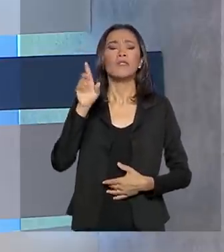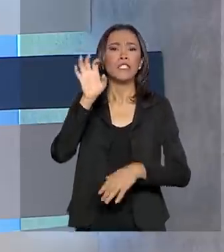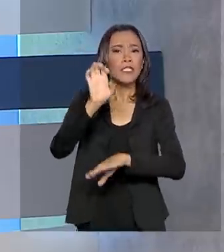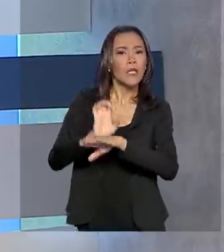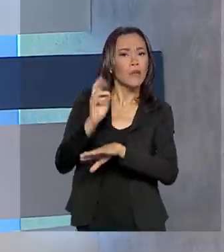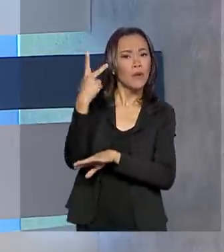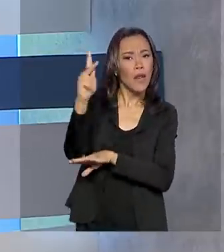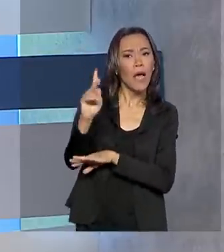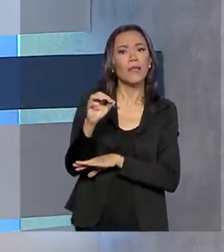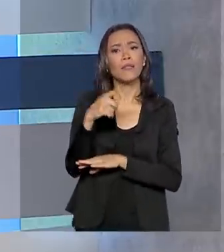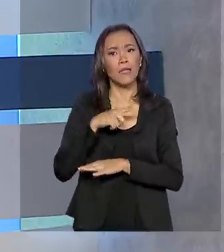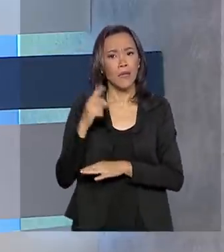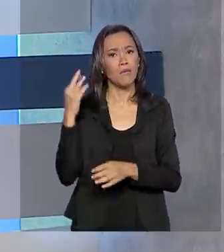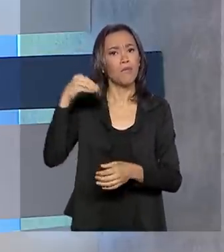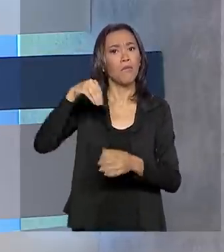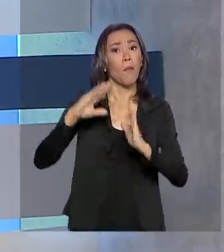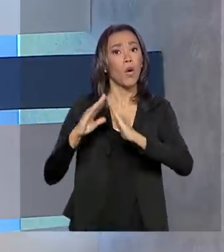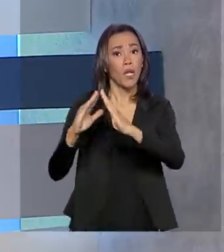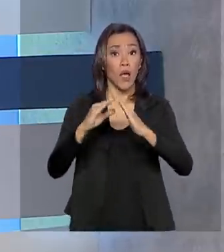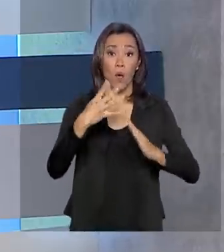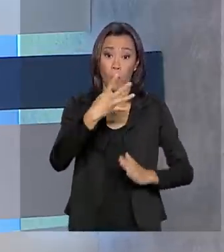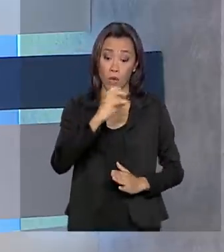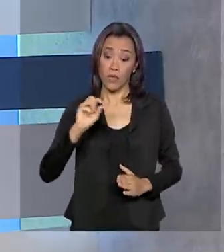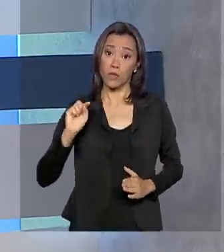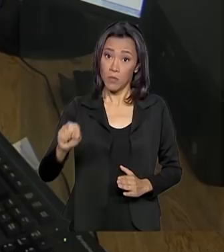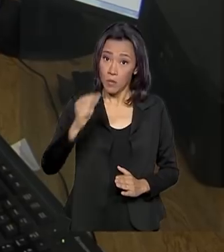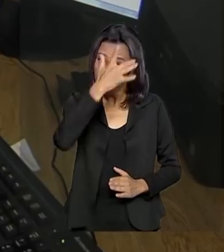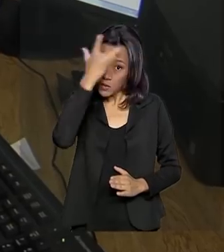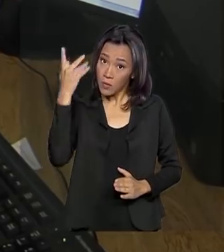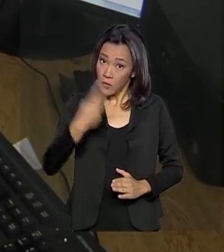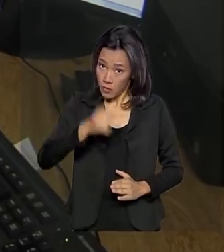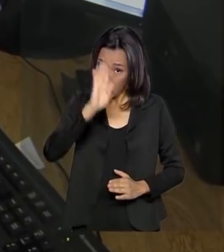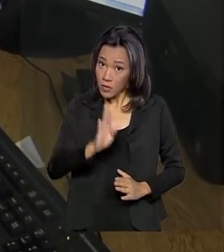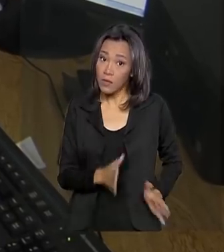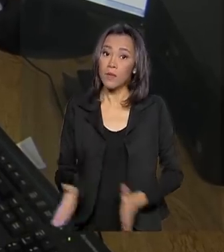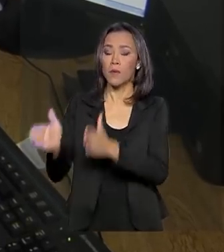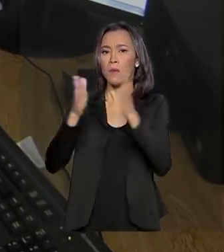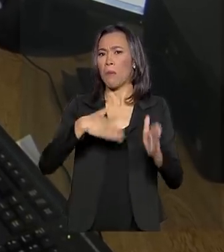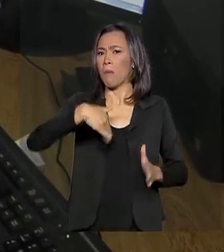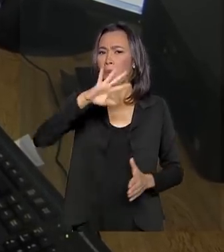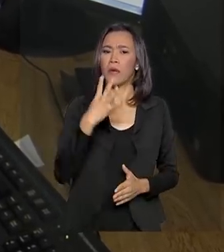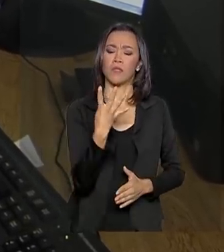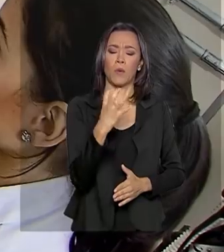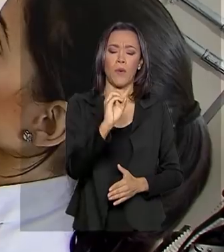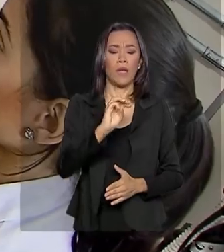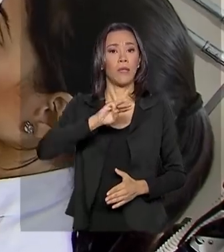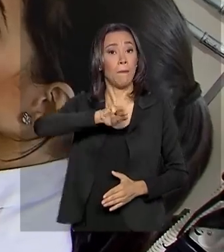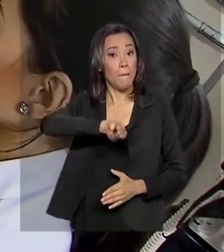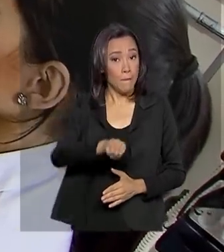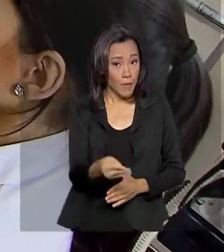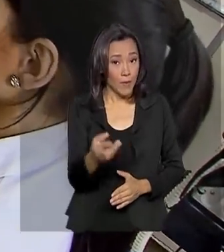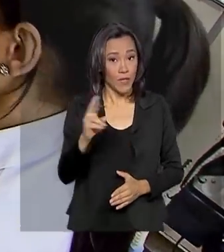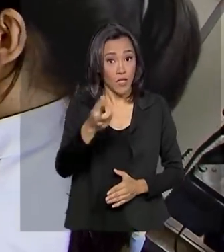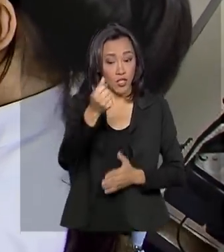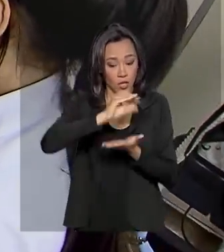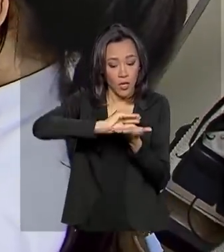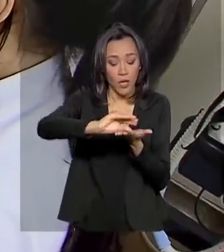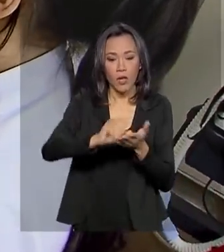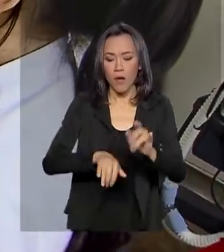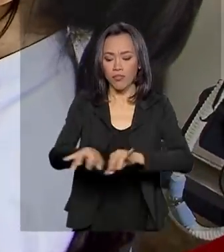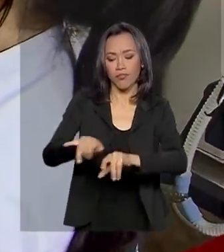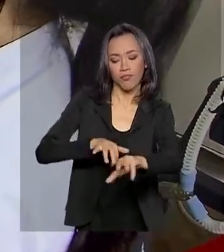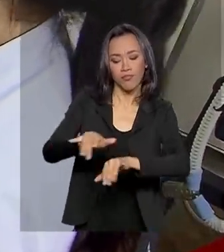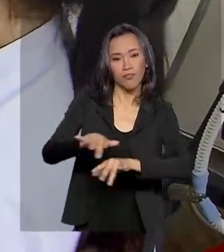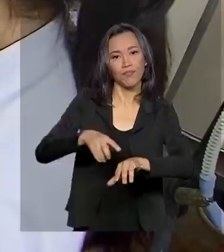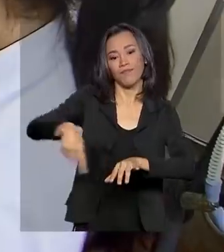400 mil brasileiros. E veja também, mais de 40 milhões de reais vão ser investidos na informatização